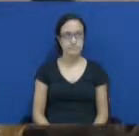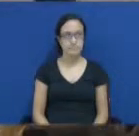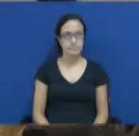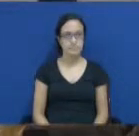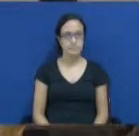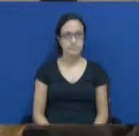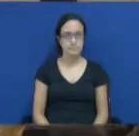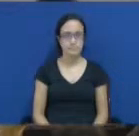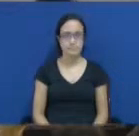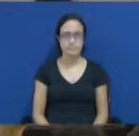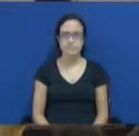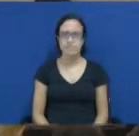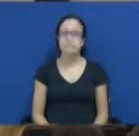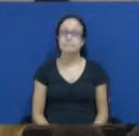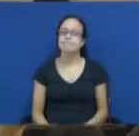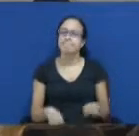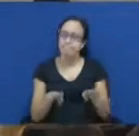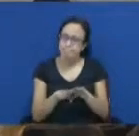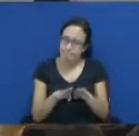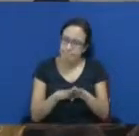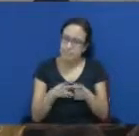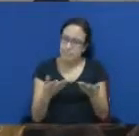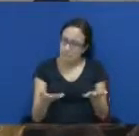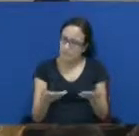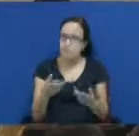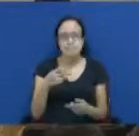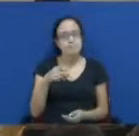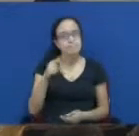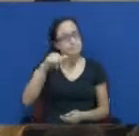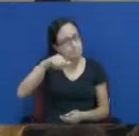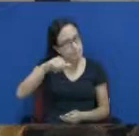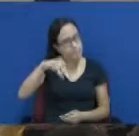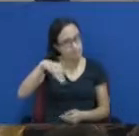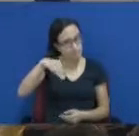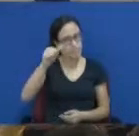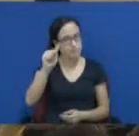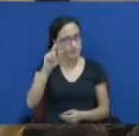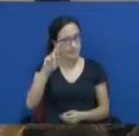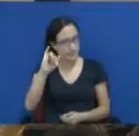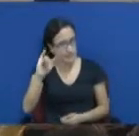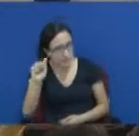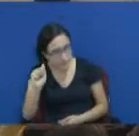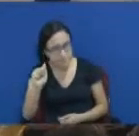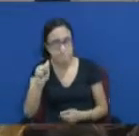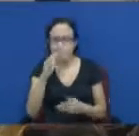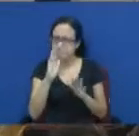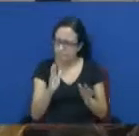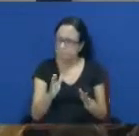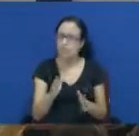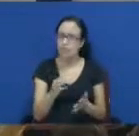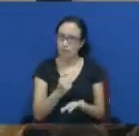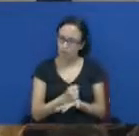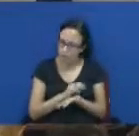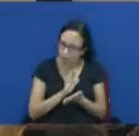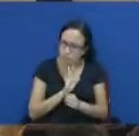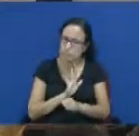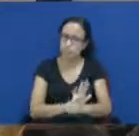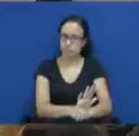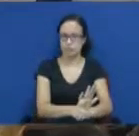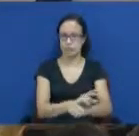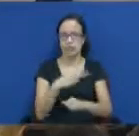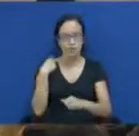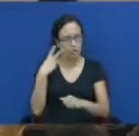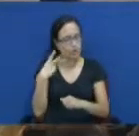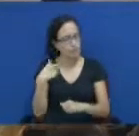Da mesma forma, senhora Maria do Carmo, a senhora pode contar conosco para tratar esse assunto. É uma demanda justíssima que os trabalhadores